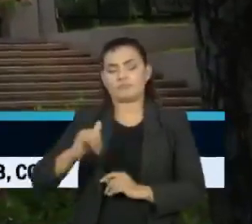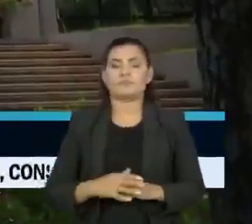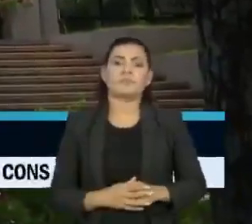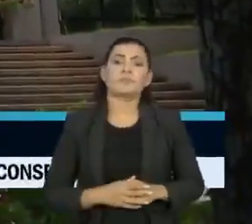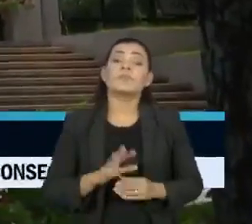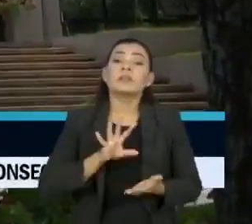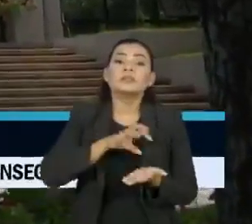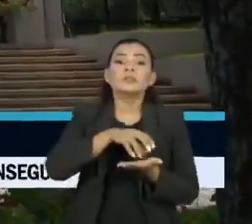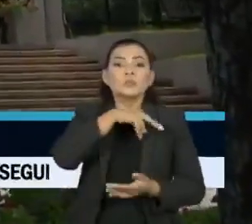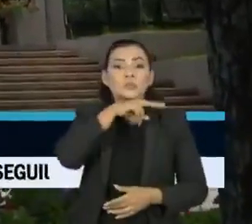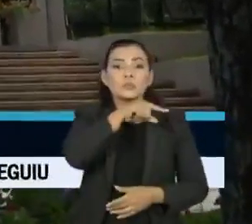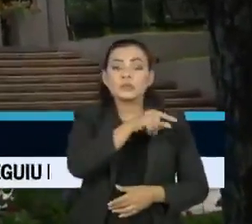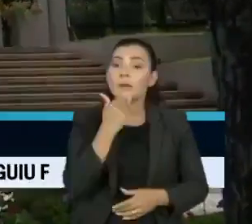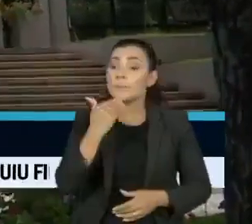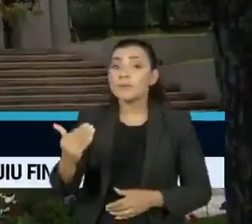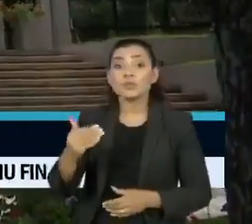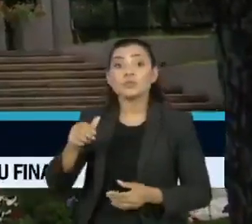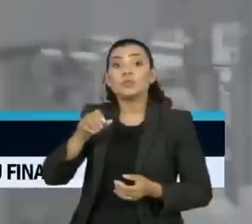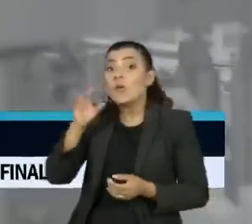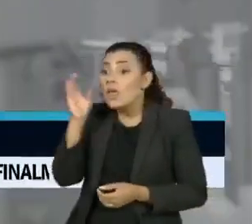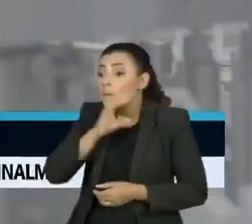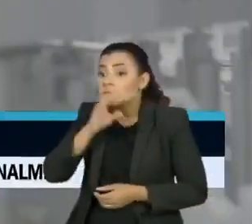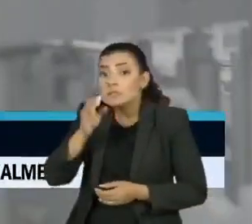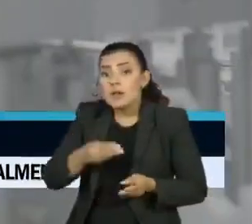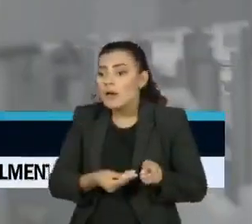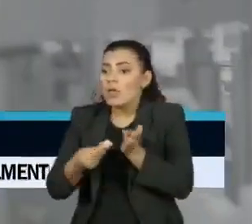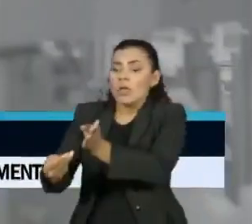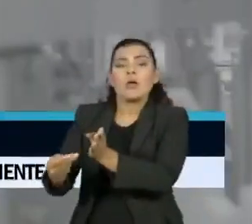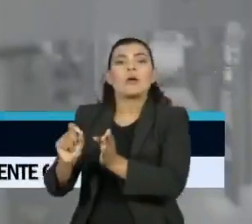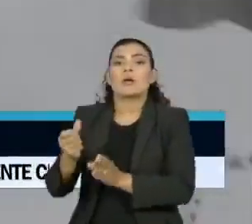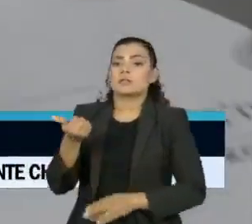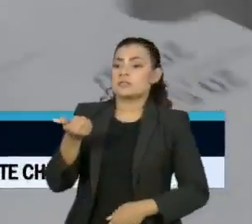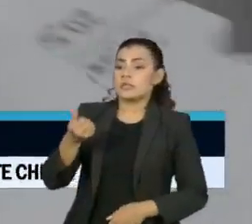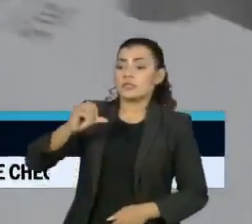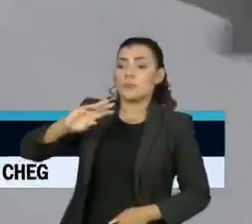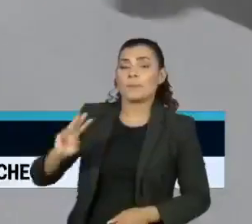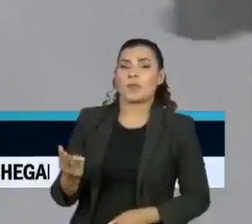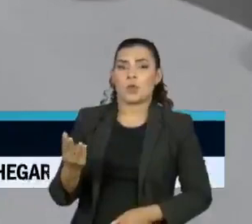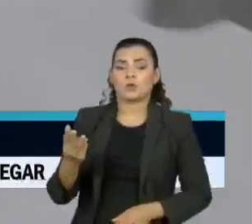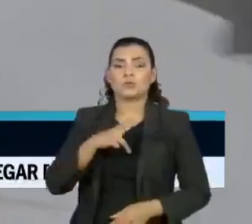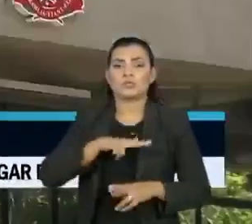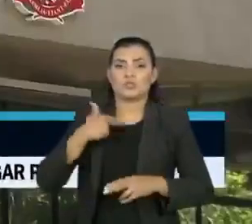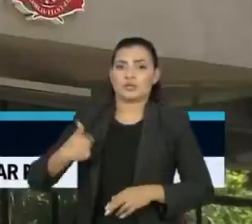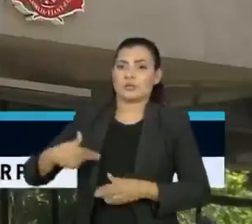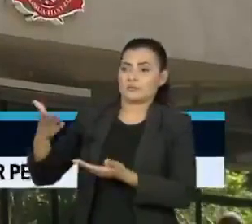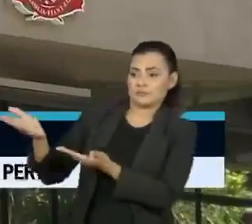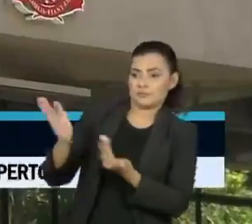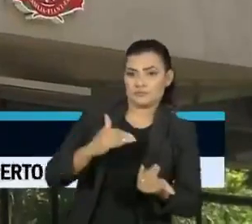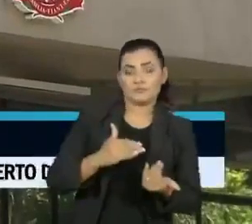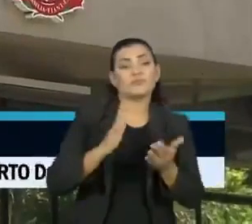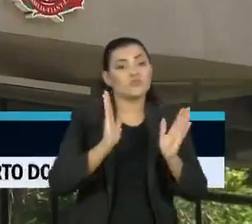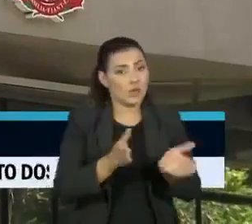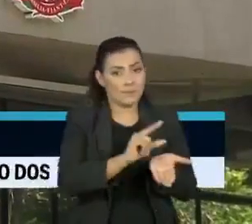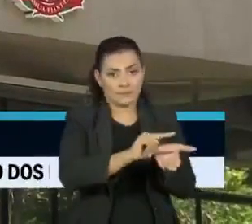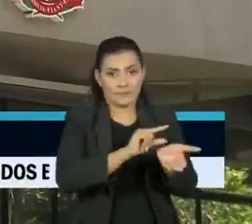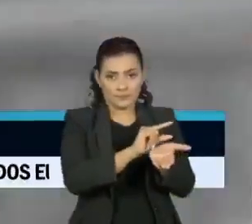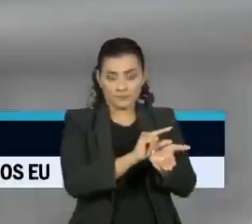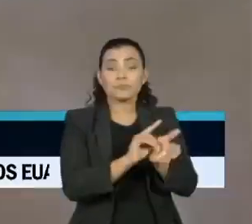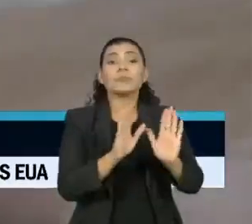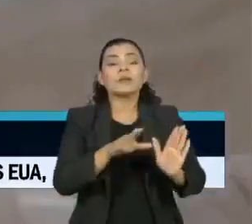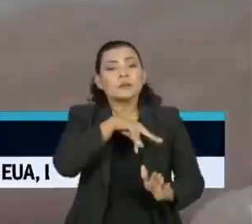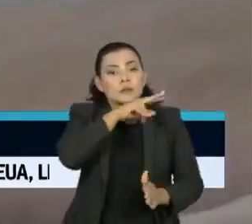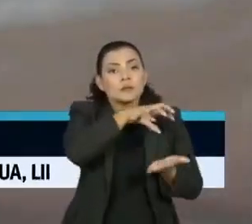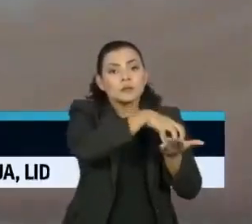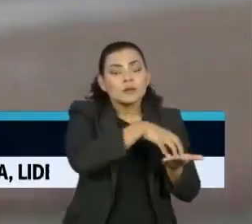acordo com o Instituto Butantan, o pedido de uso emergencial vem para as 6 milhões de doses importadas da China. O Instituto deve fazer um novo